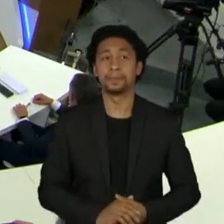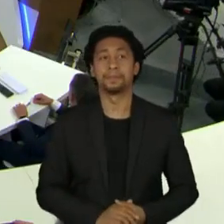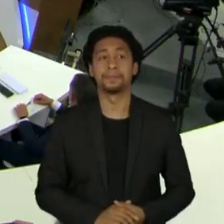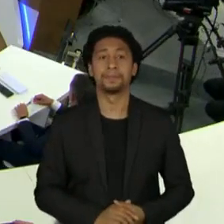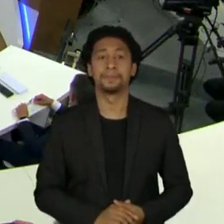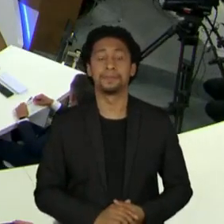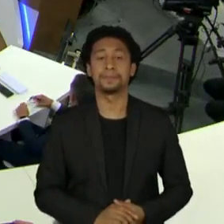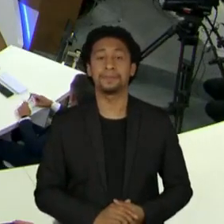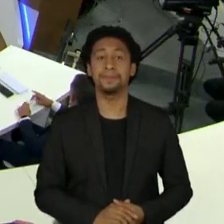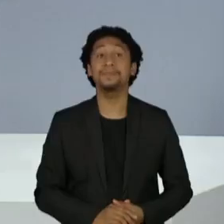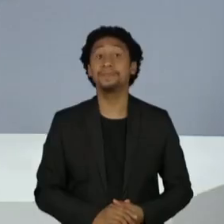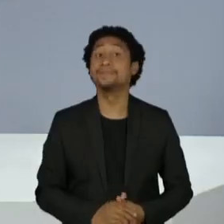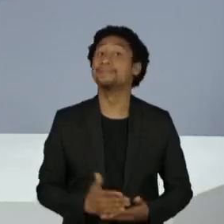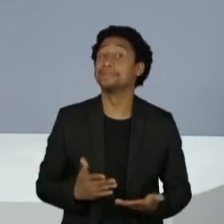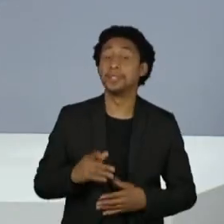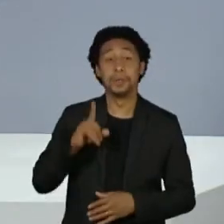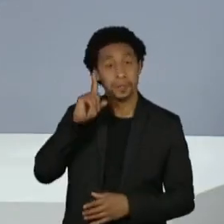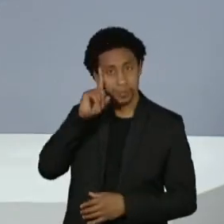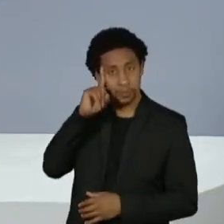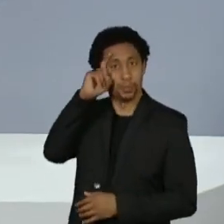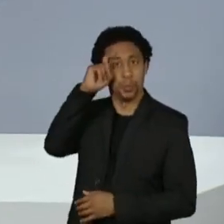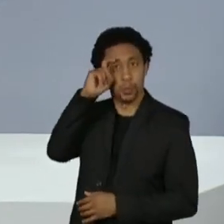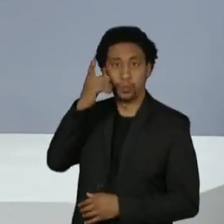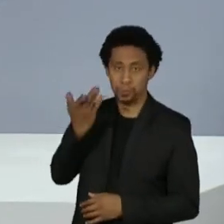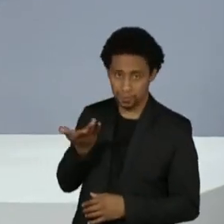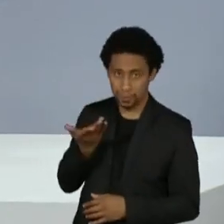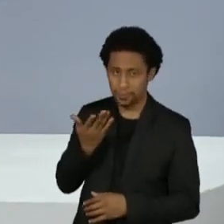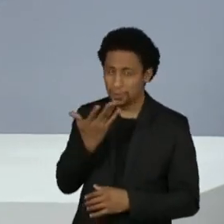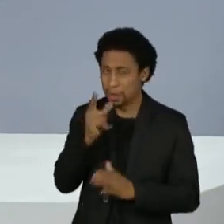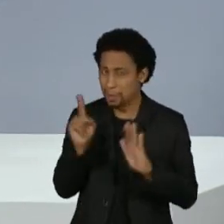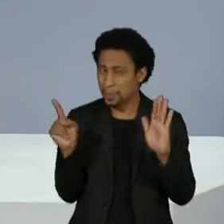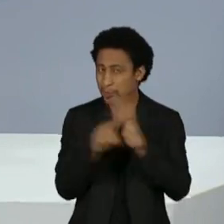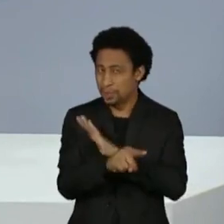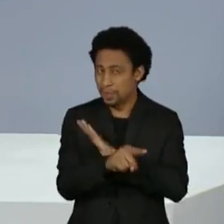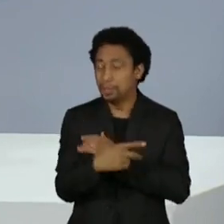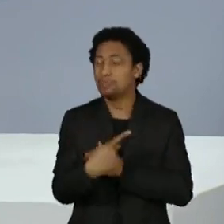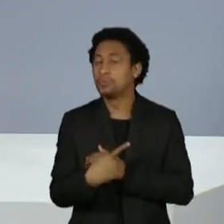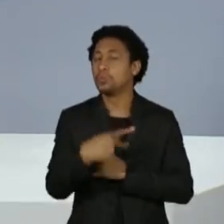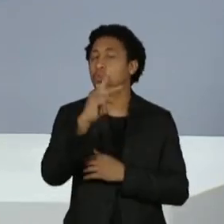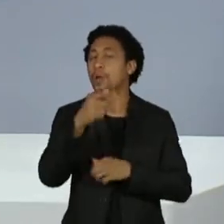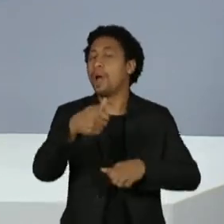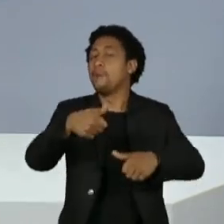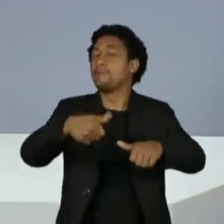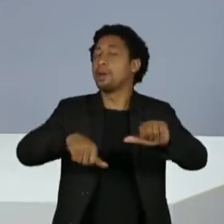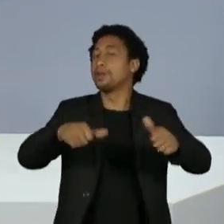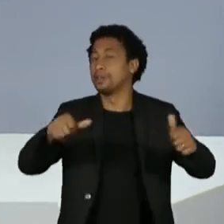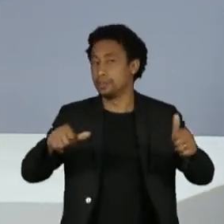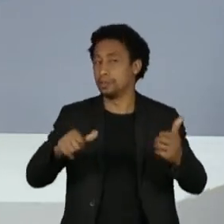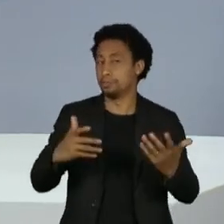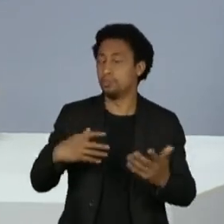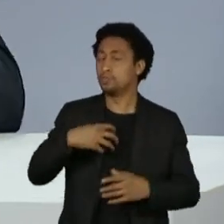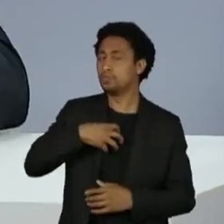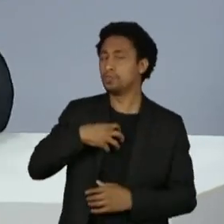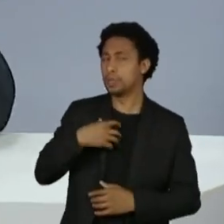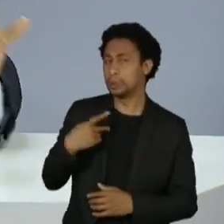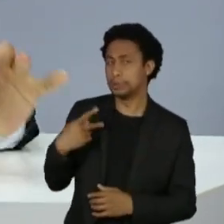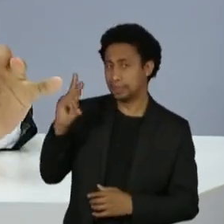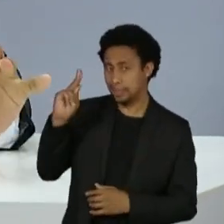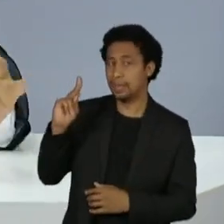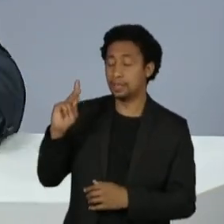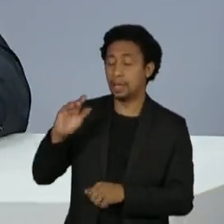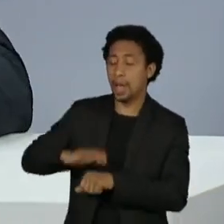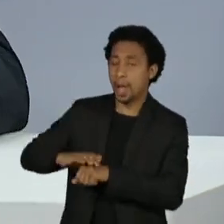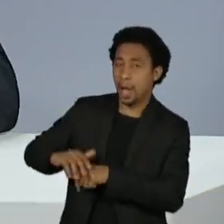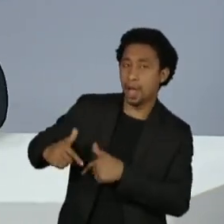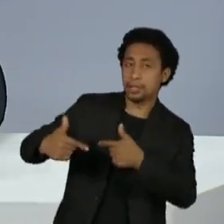Sobre Sérgio Moro, o deixou passar essa questão, eu queria perguntar, a avaliação que o senhor faz na postura dele na política, quer dizer, as escolhas que